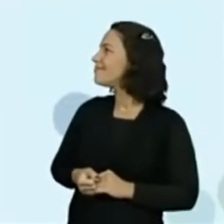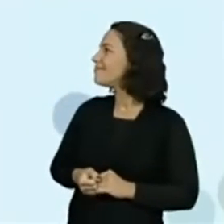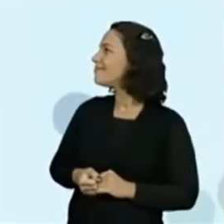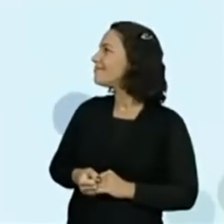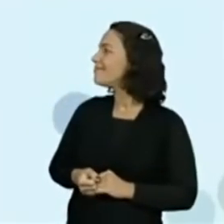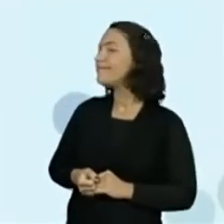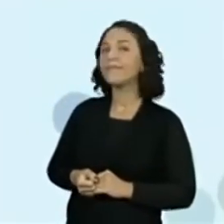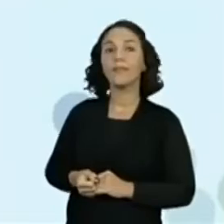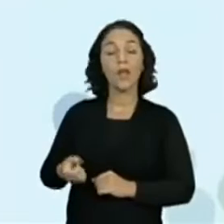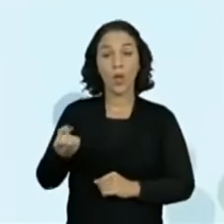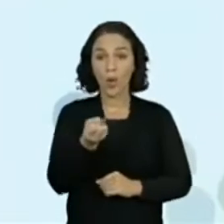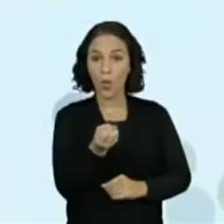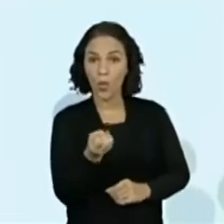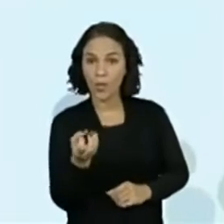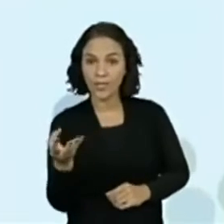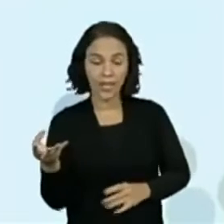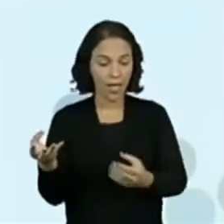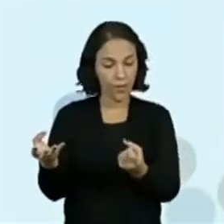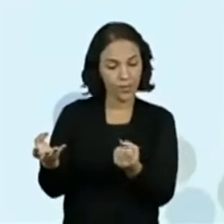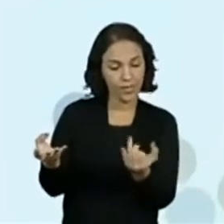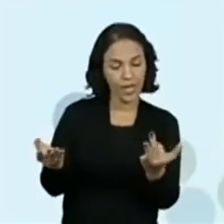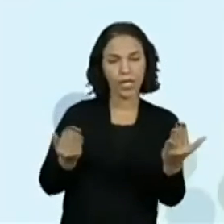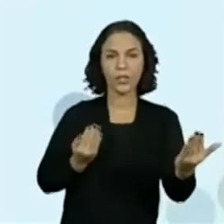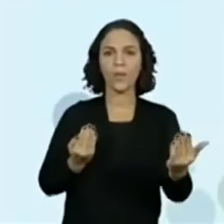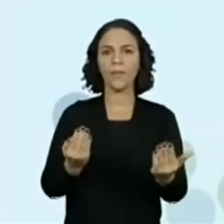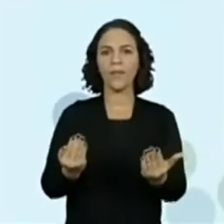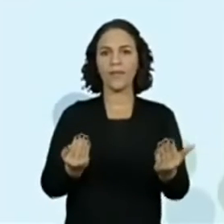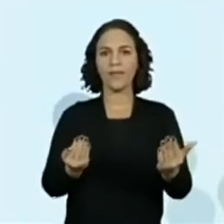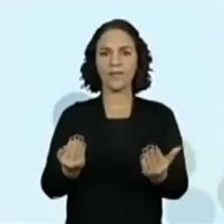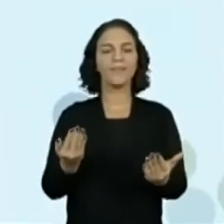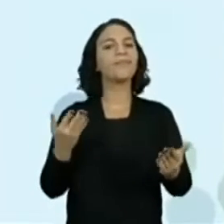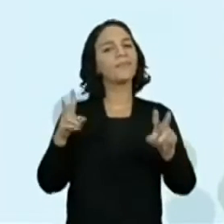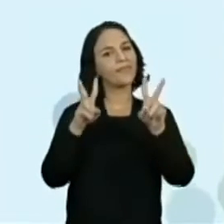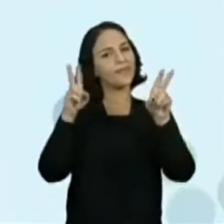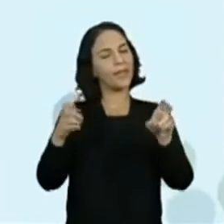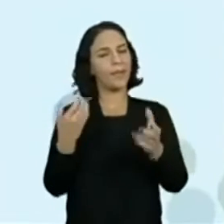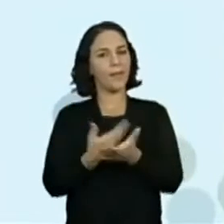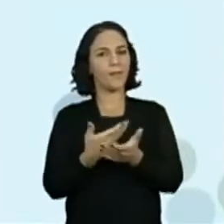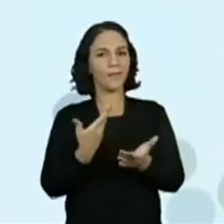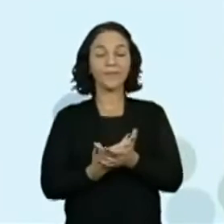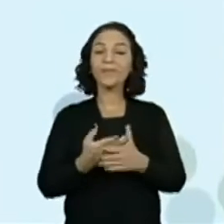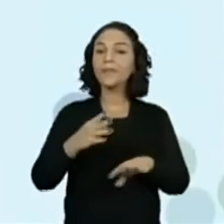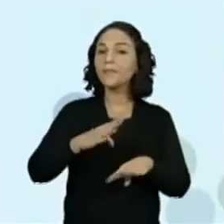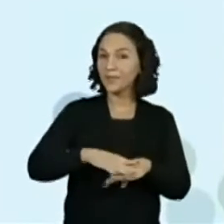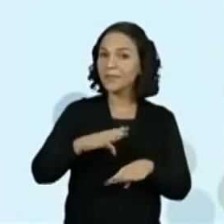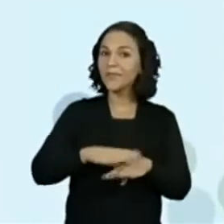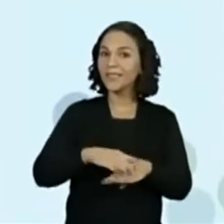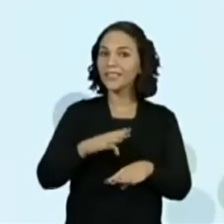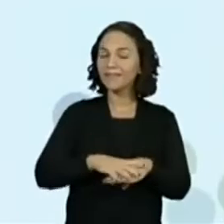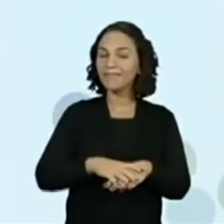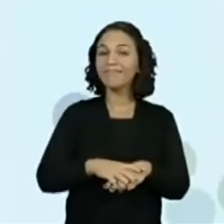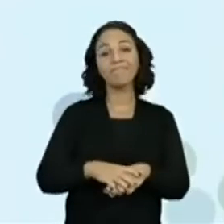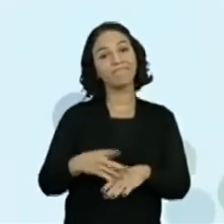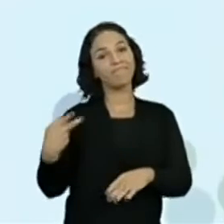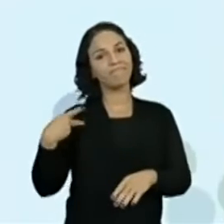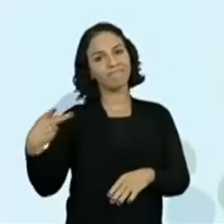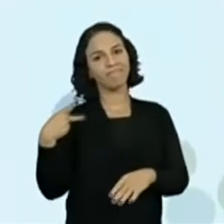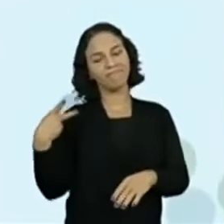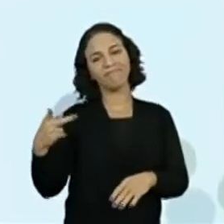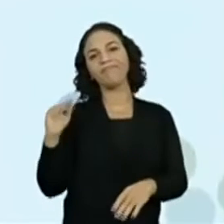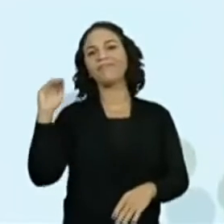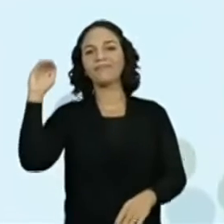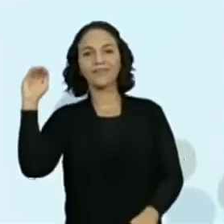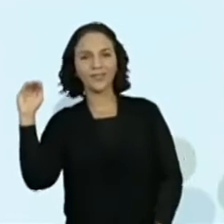Comparando quantidades, é o tema da nossa aula, o título. Aula de matemática, estamos nós aqui, professora Genoveva,